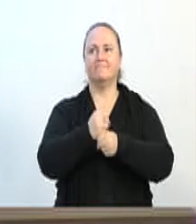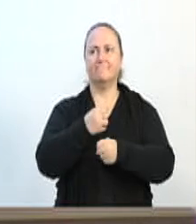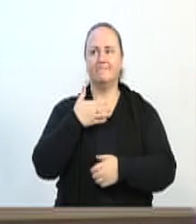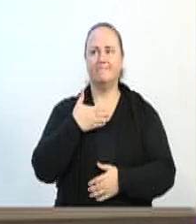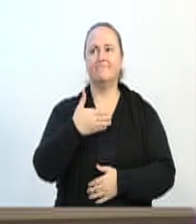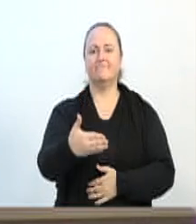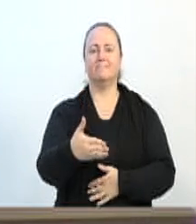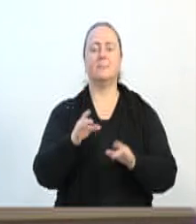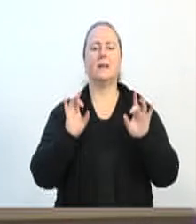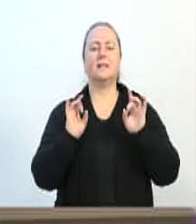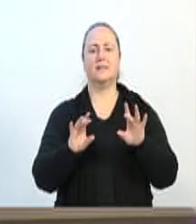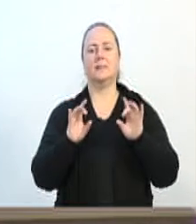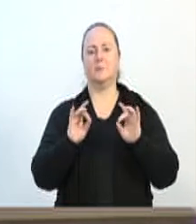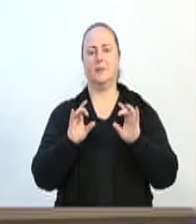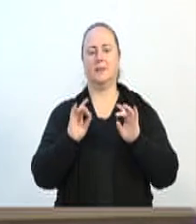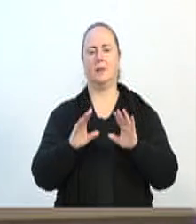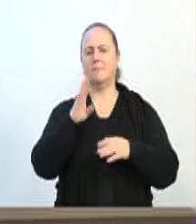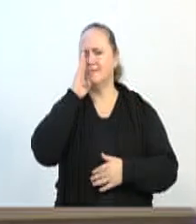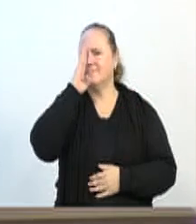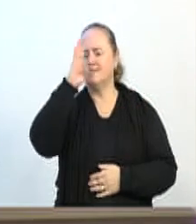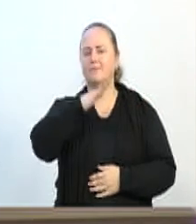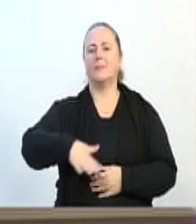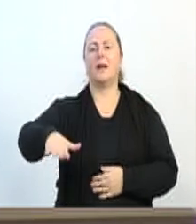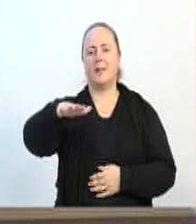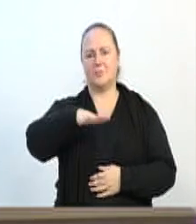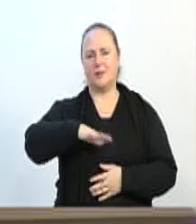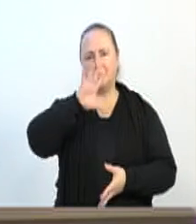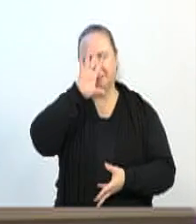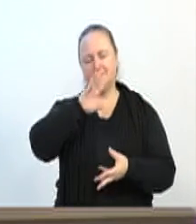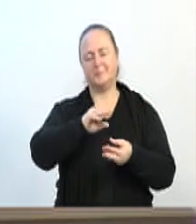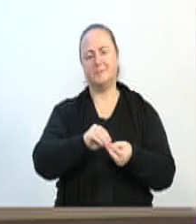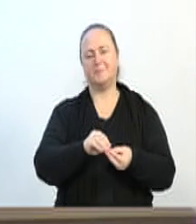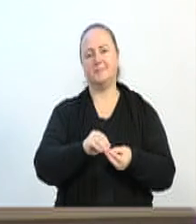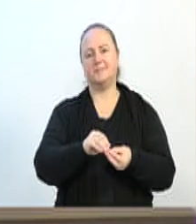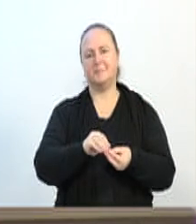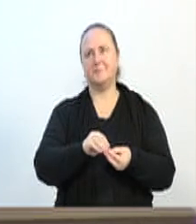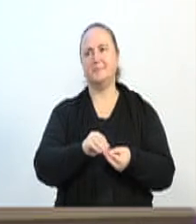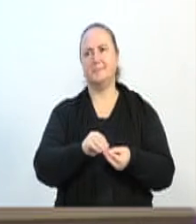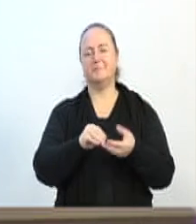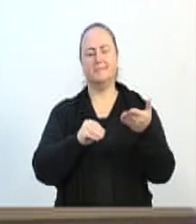ano especial, principalmente para a nossa região. Seria isso, vereador Ito. Muito obrigada.